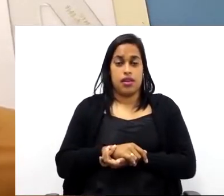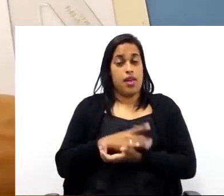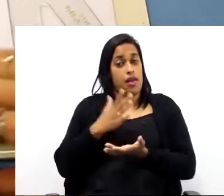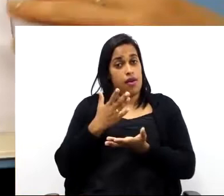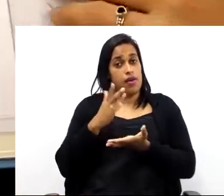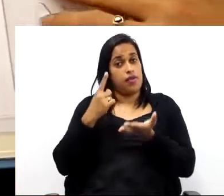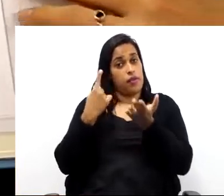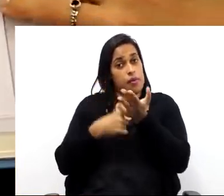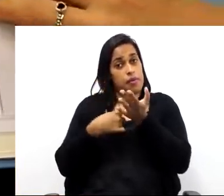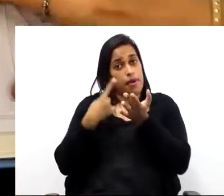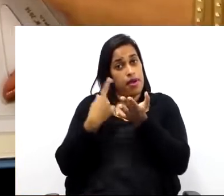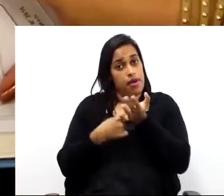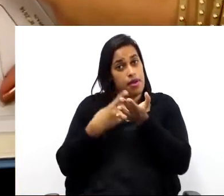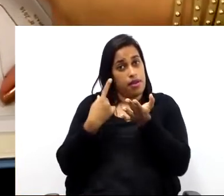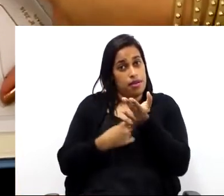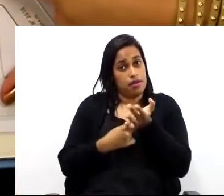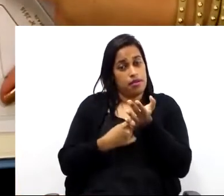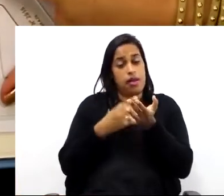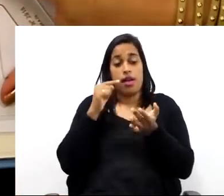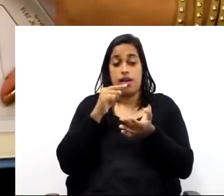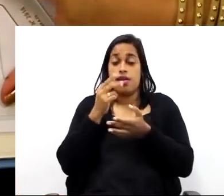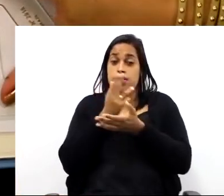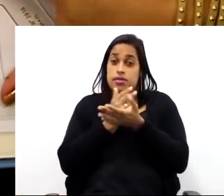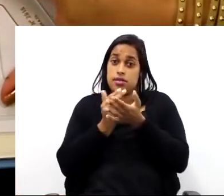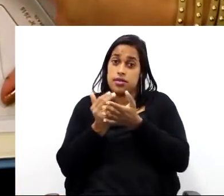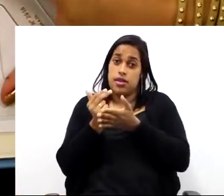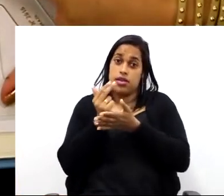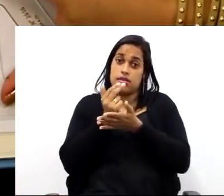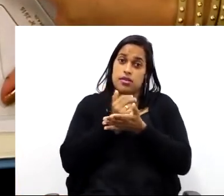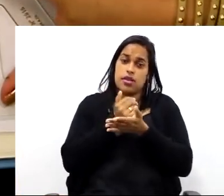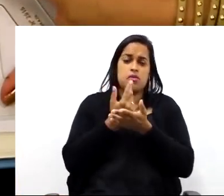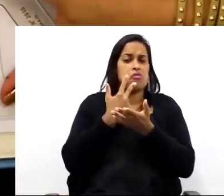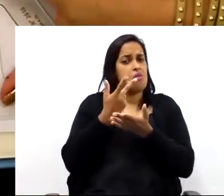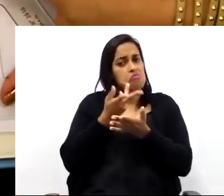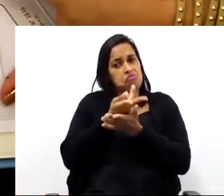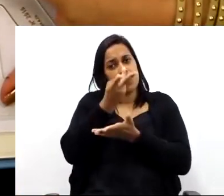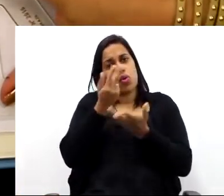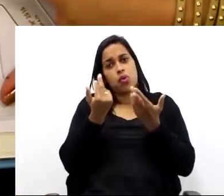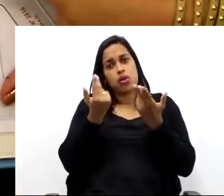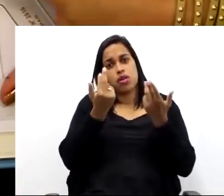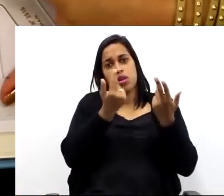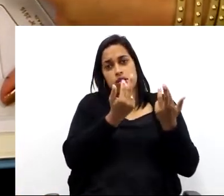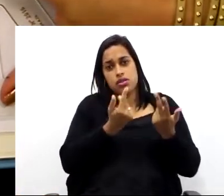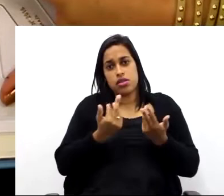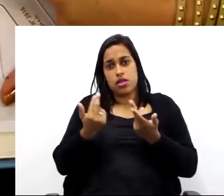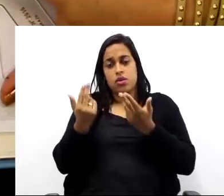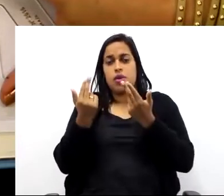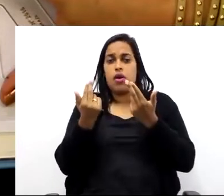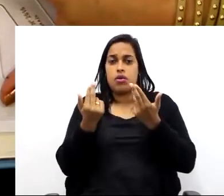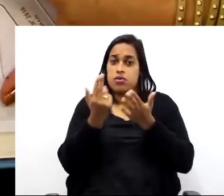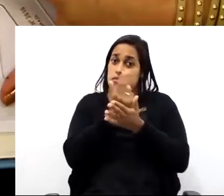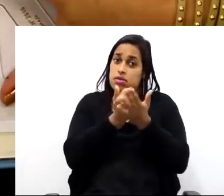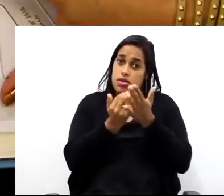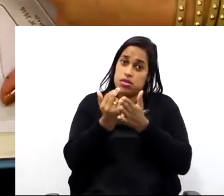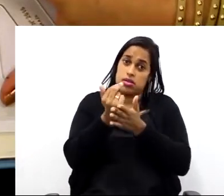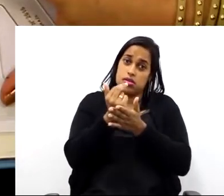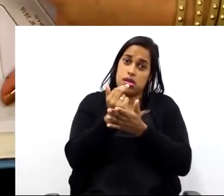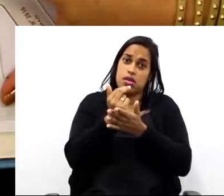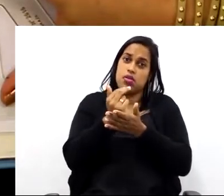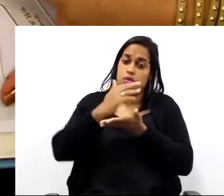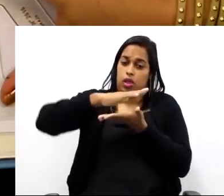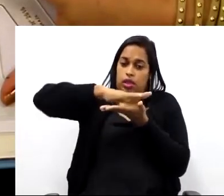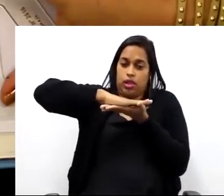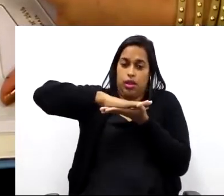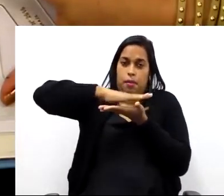E vou marcar esse desenho da base, que vai acontecer a mesma coisa que aconteceu com o desenho do